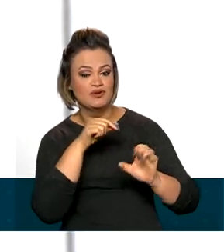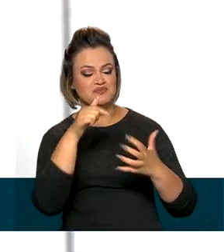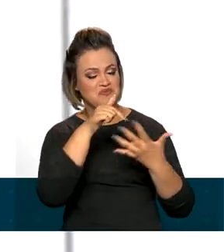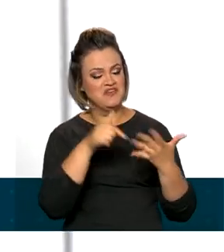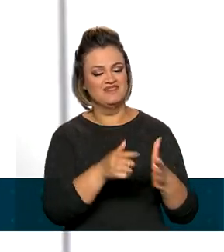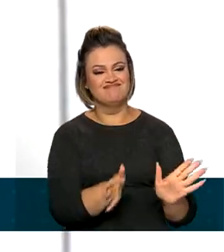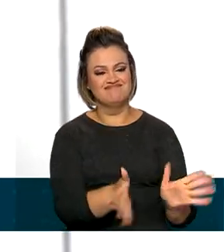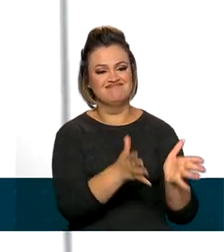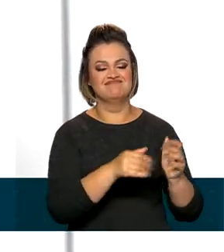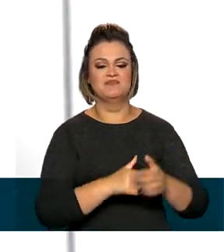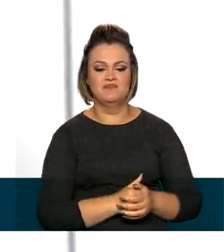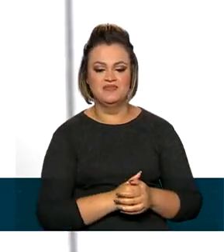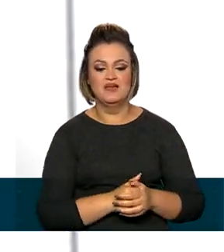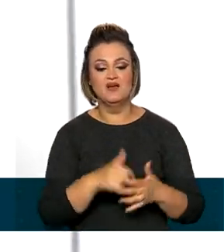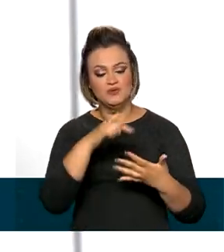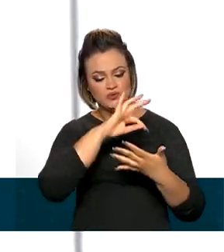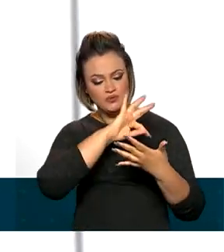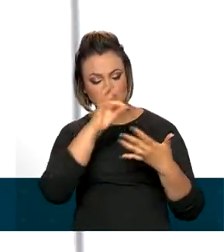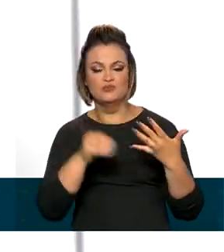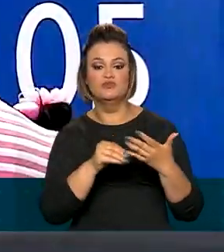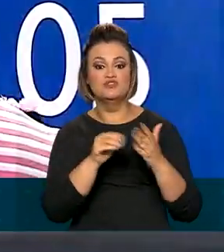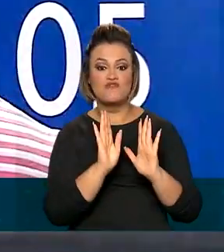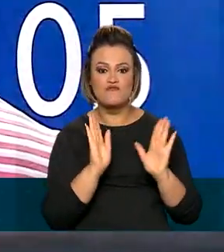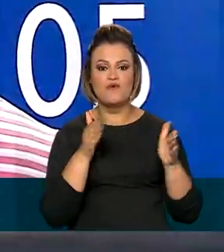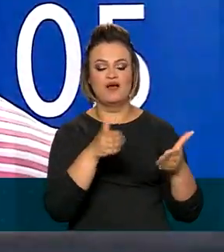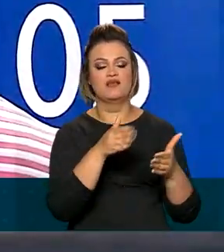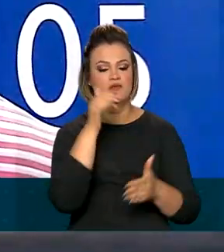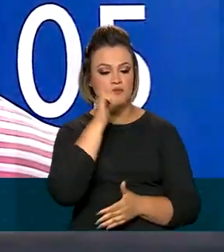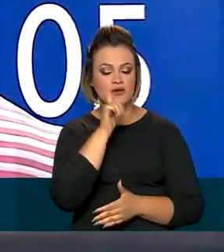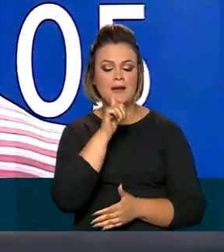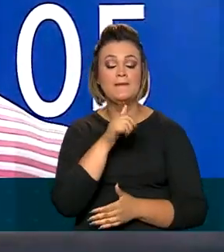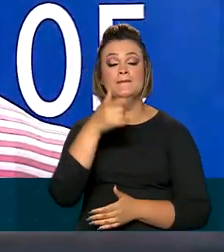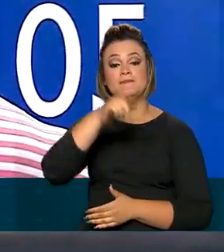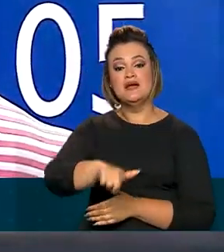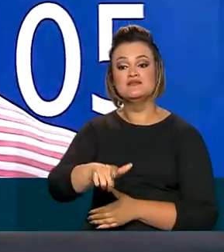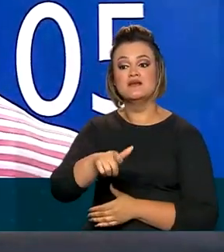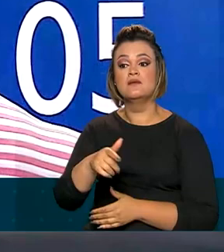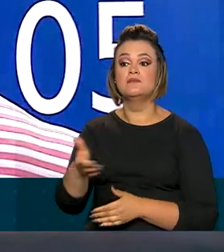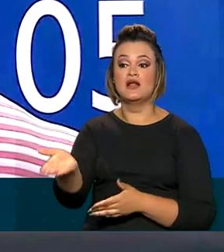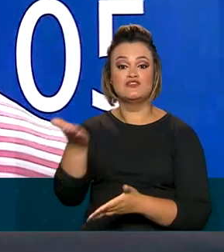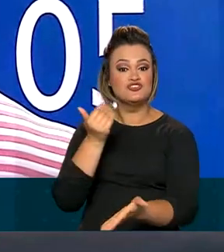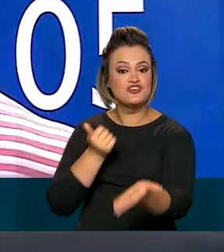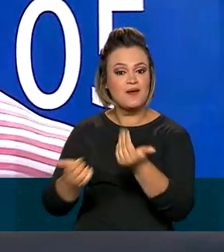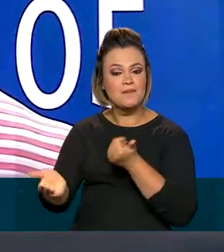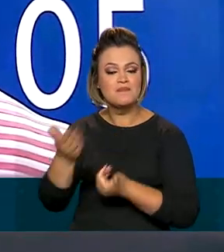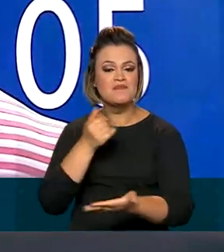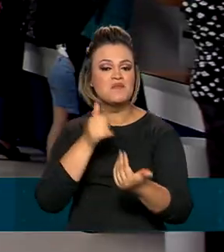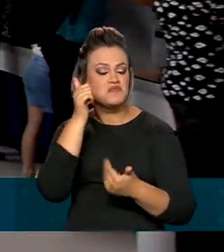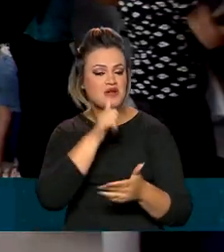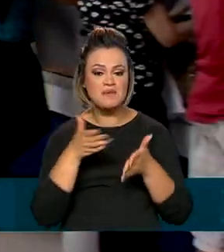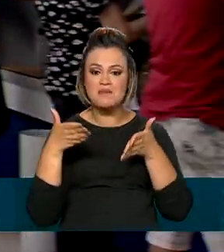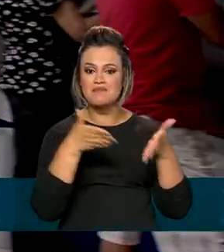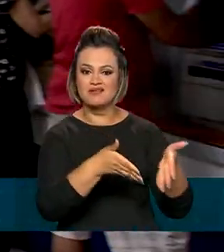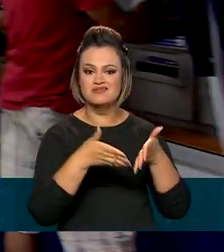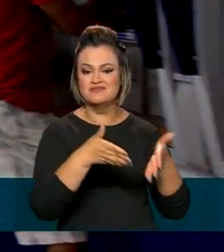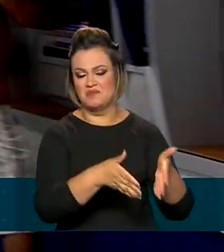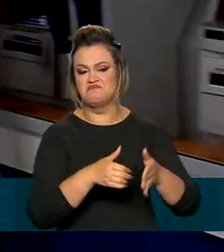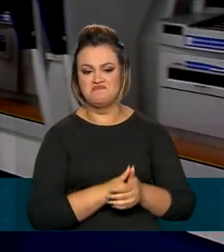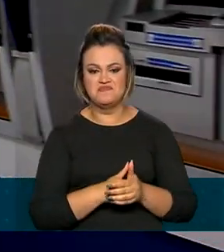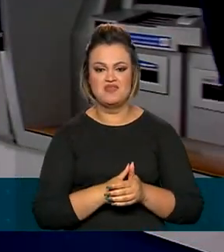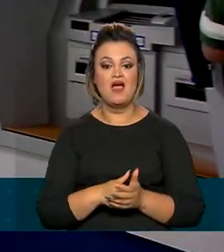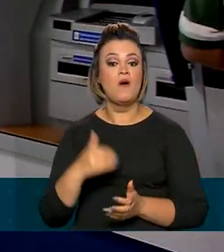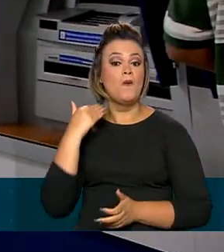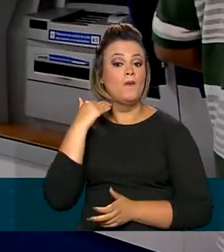Produtos e serviços customizados também foram pensados para atrair o público feminino. O banco